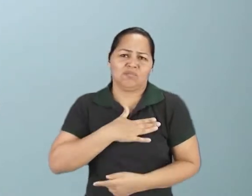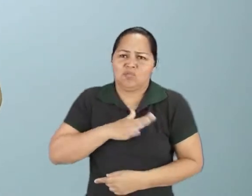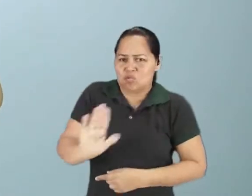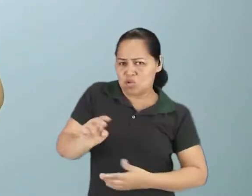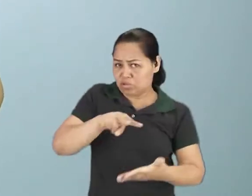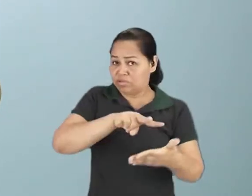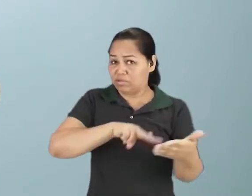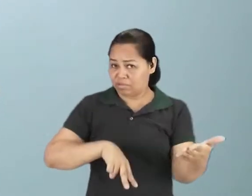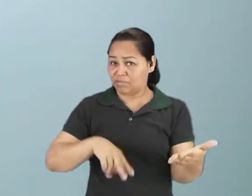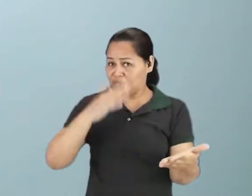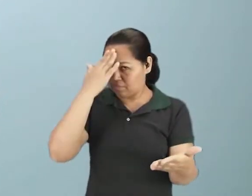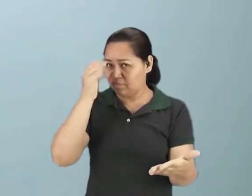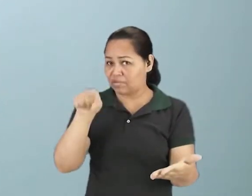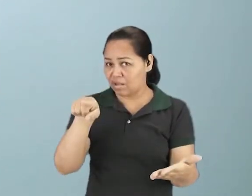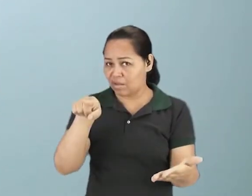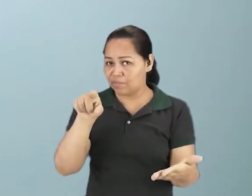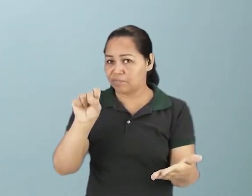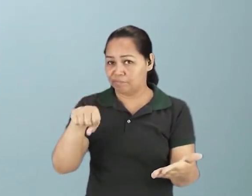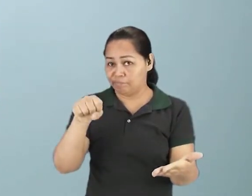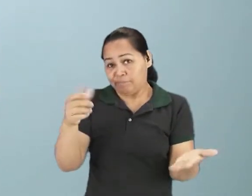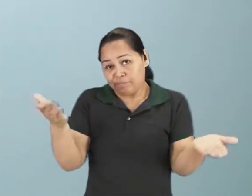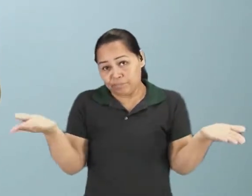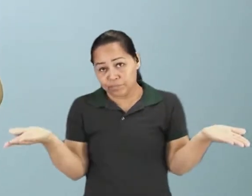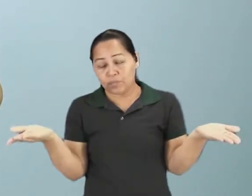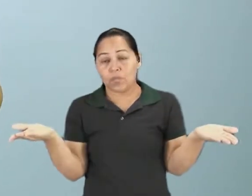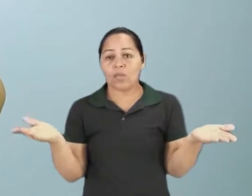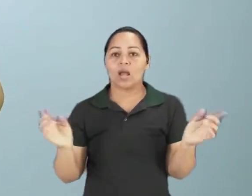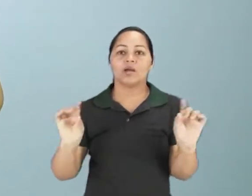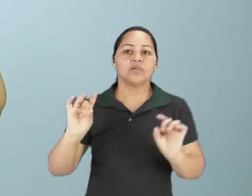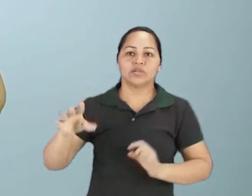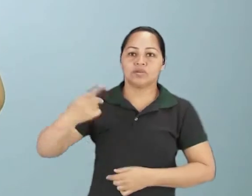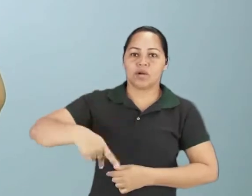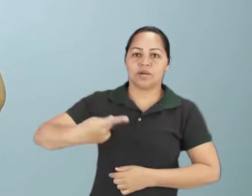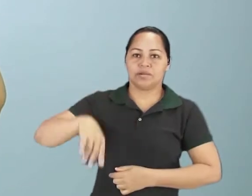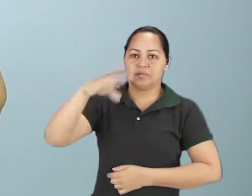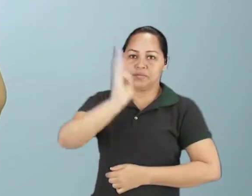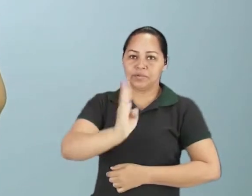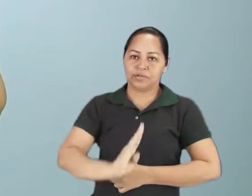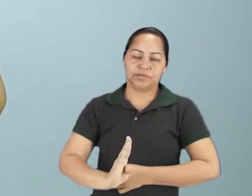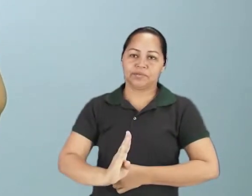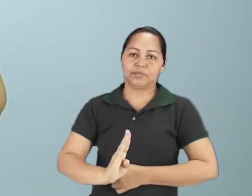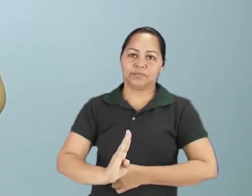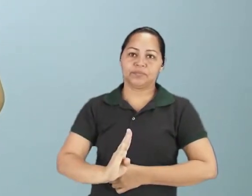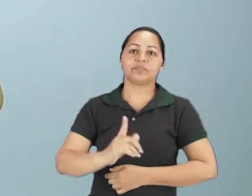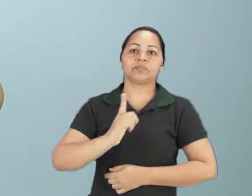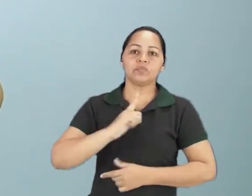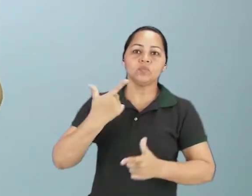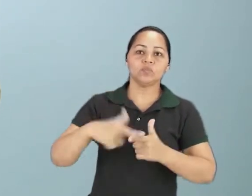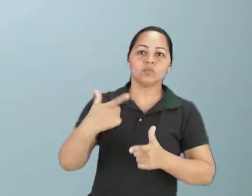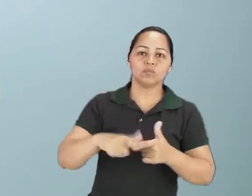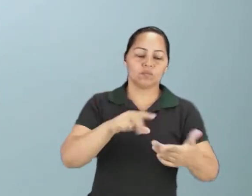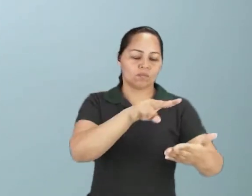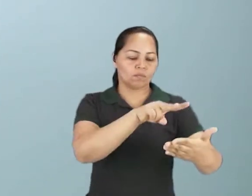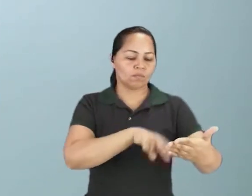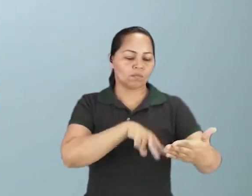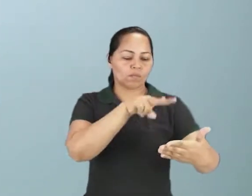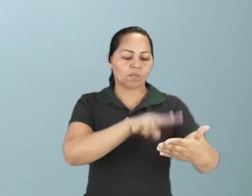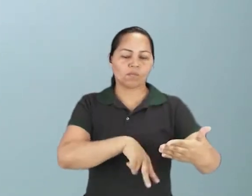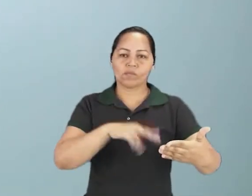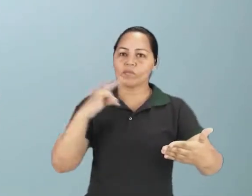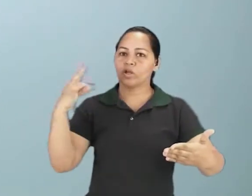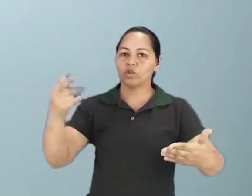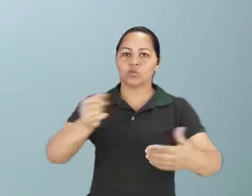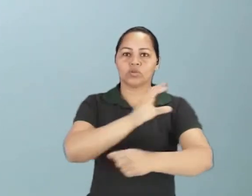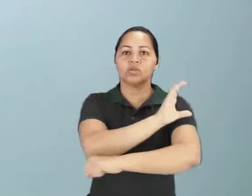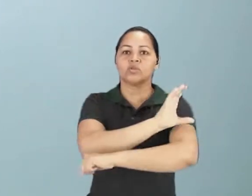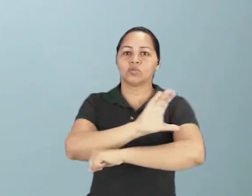de ler, vocês sabem disso, né? E não é só aqui no Brasil. Problemas com leituras acontecem em todas